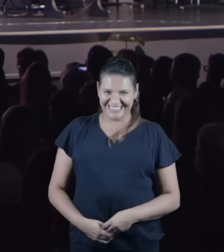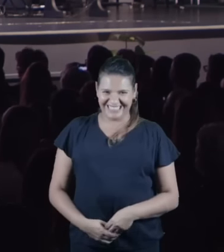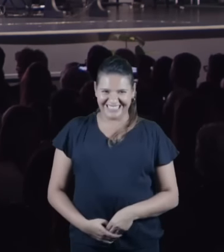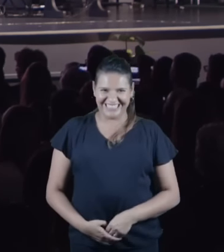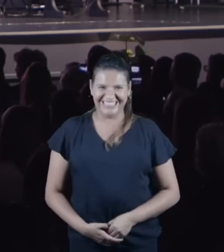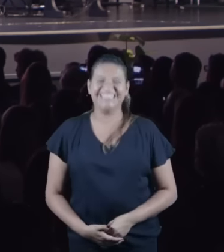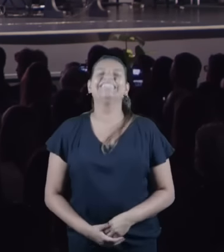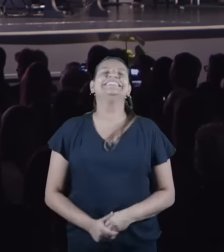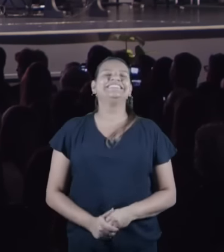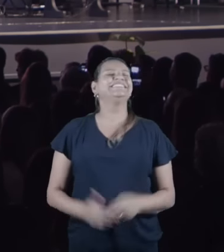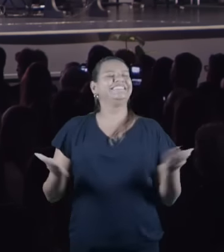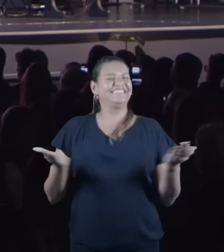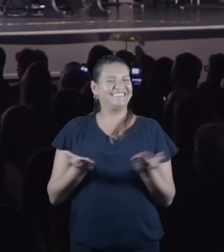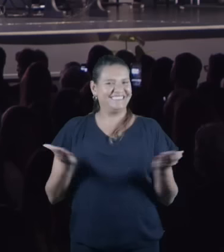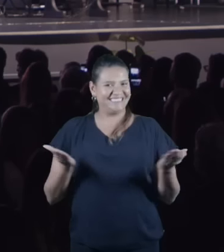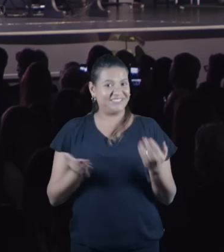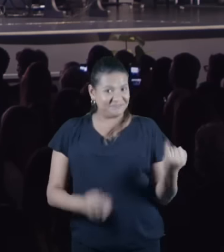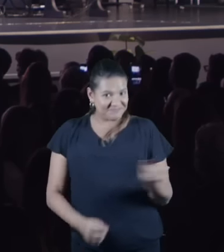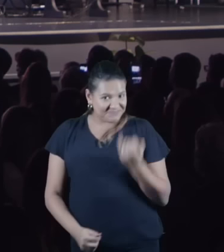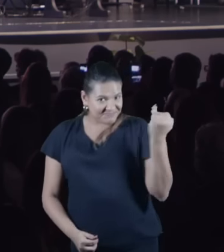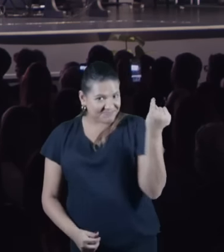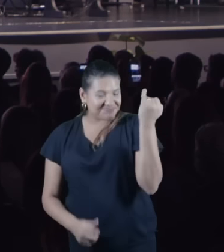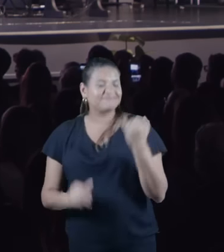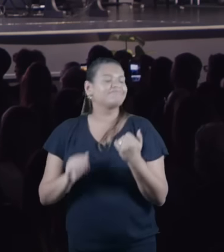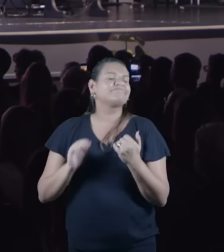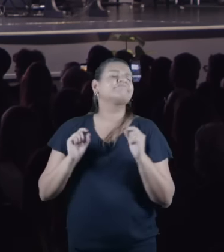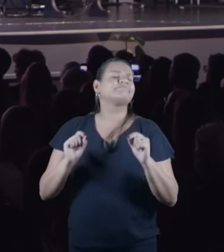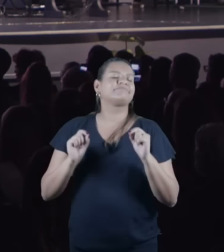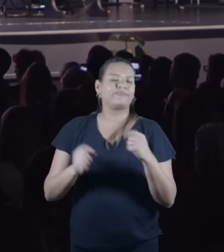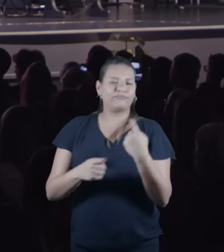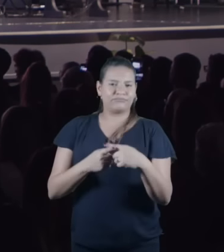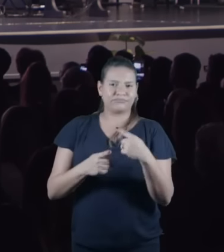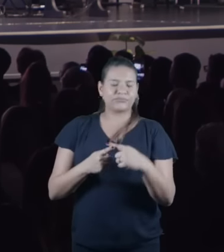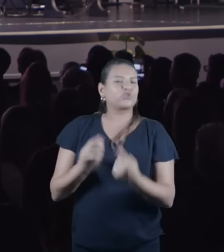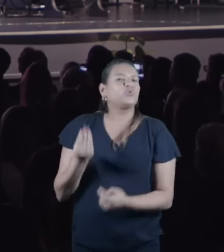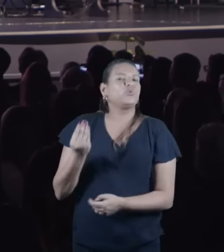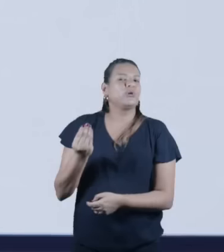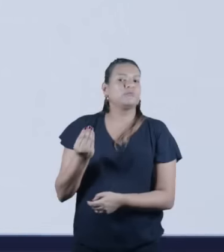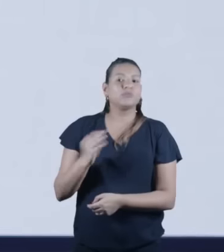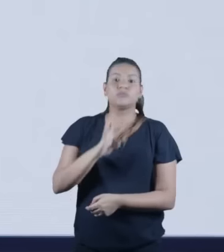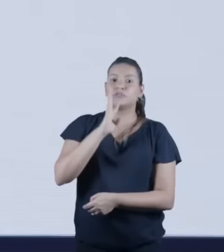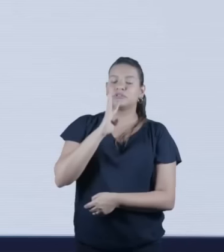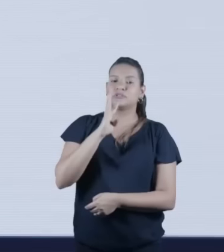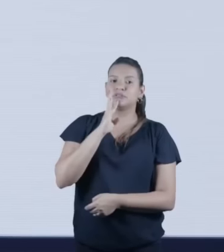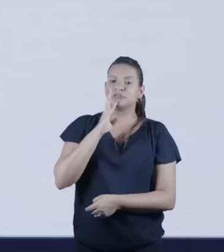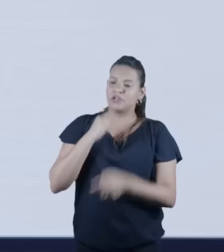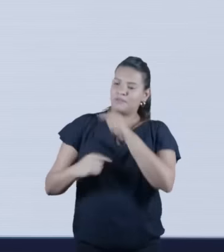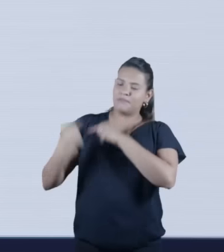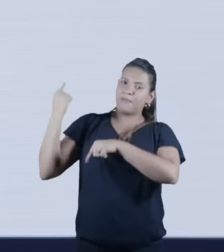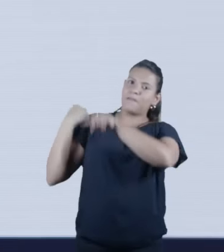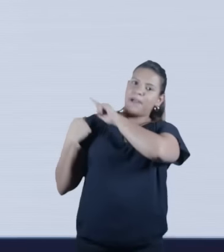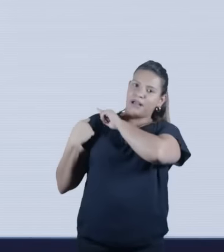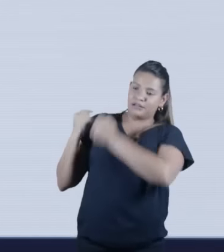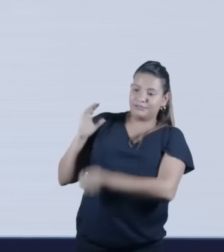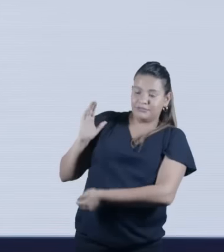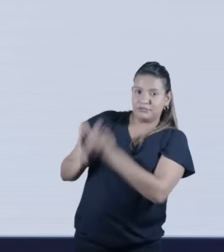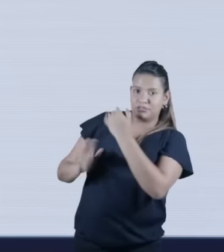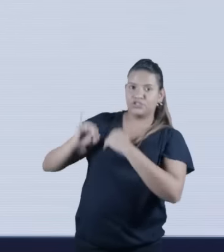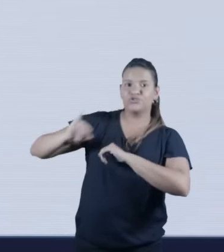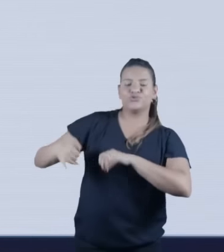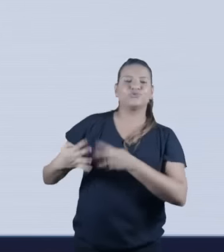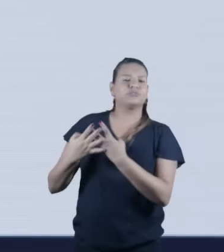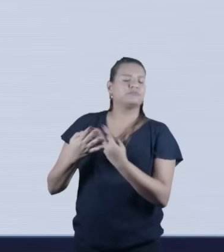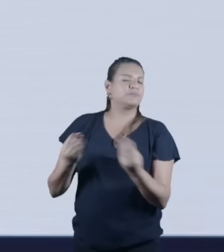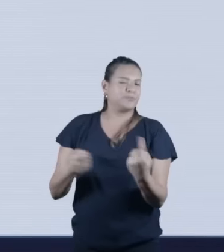Então, por que é importante conhecer as raízes judaicas do cristianismo? Jesus nasceu, cresceu,